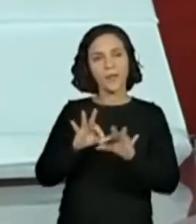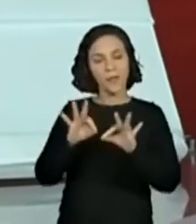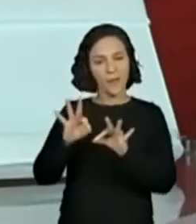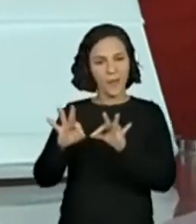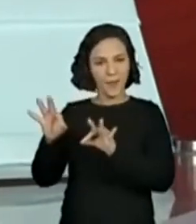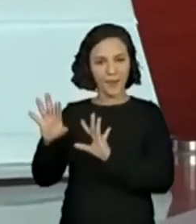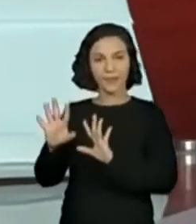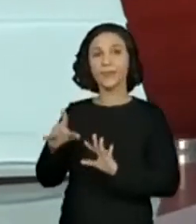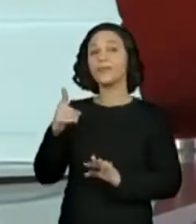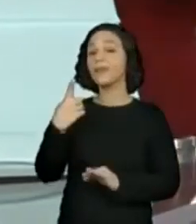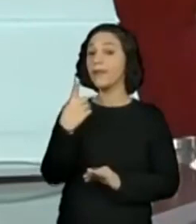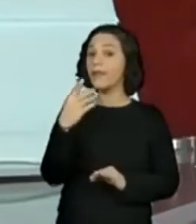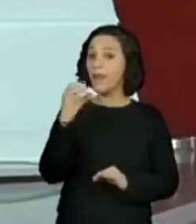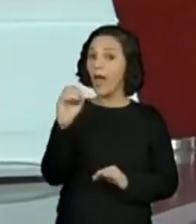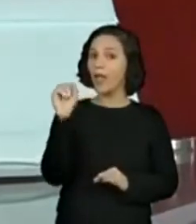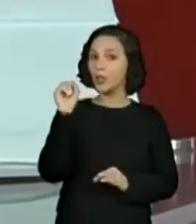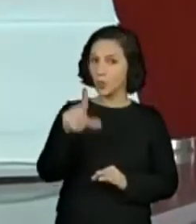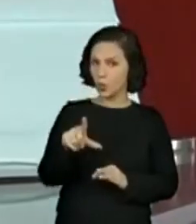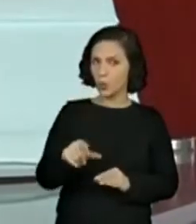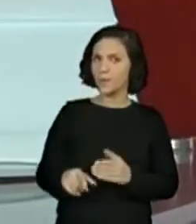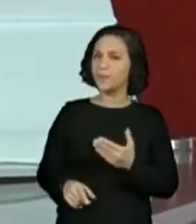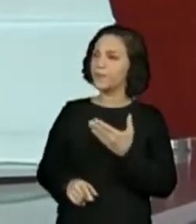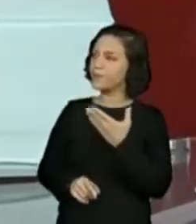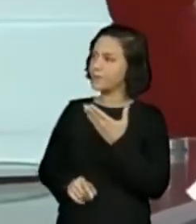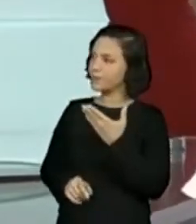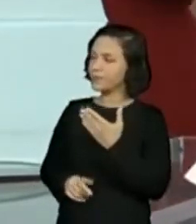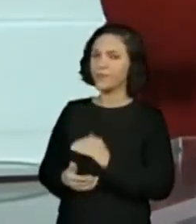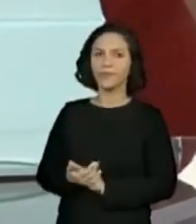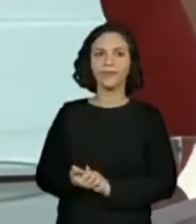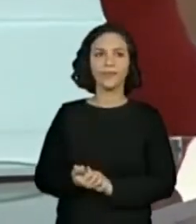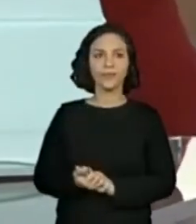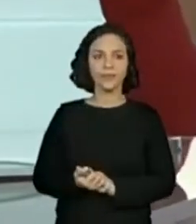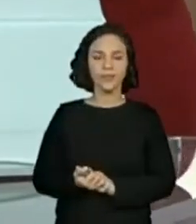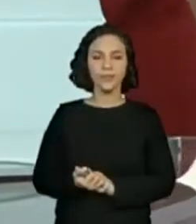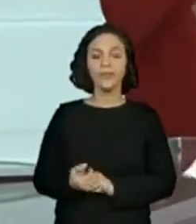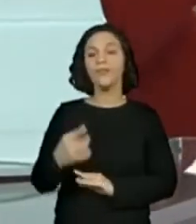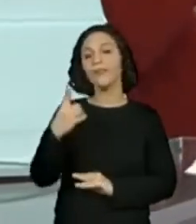Dez tampinhas azuis. Isso. Dez laranjas.